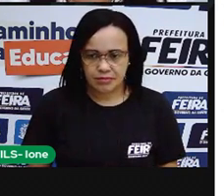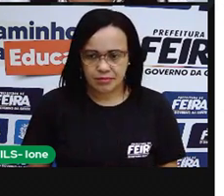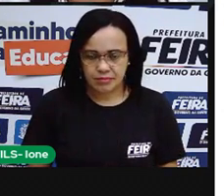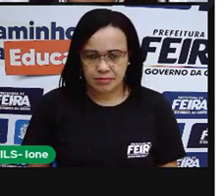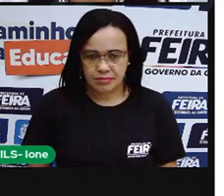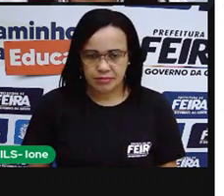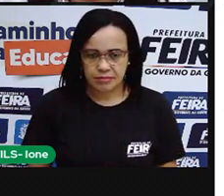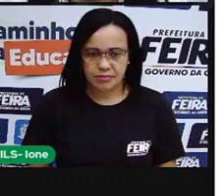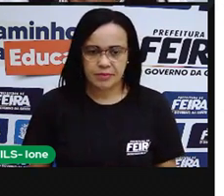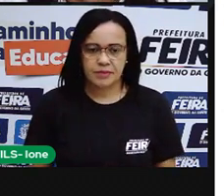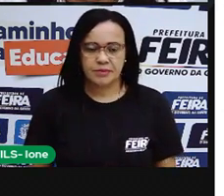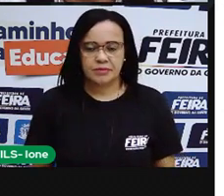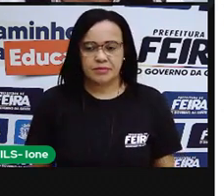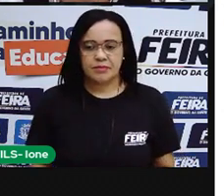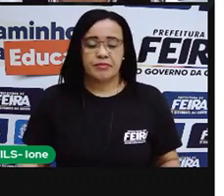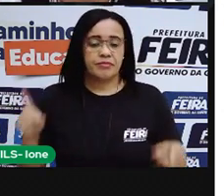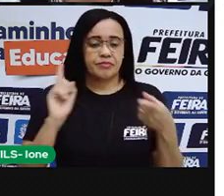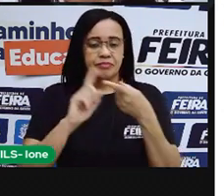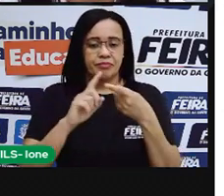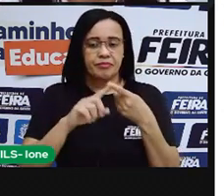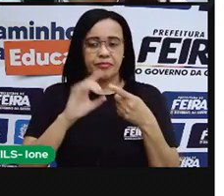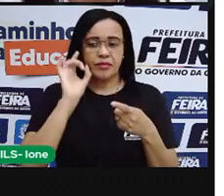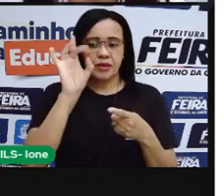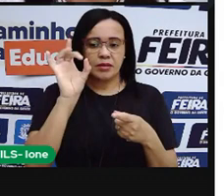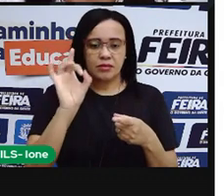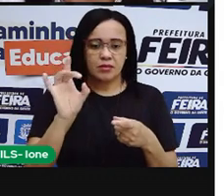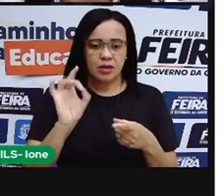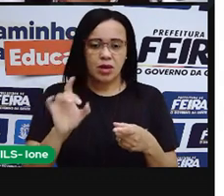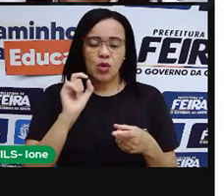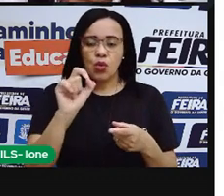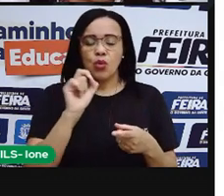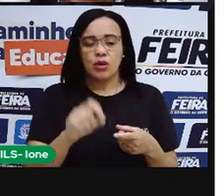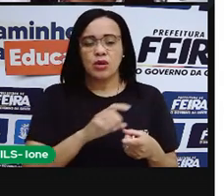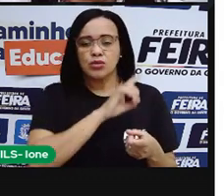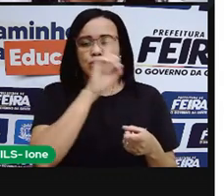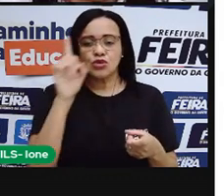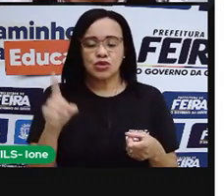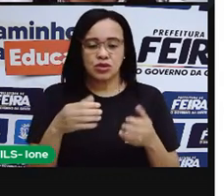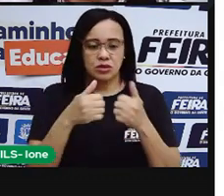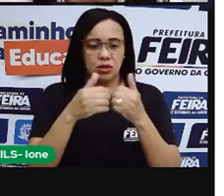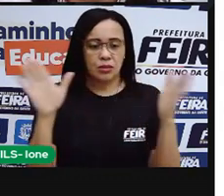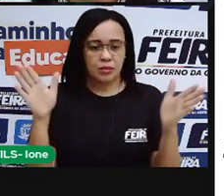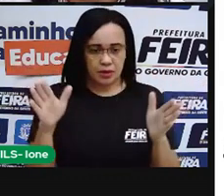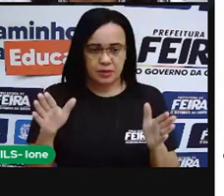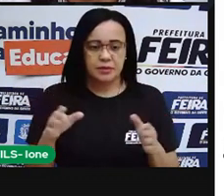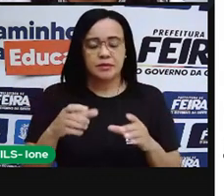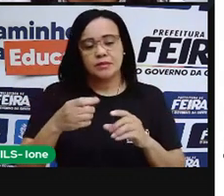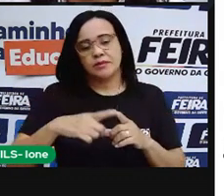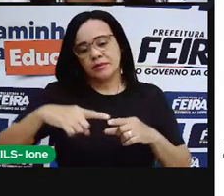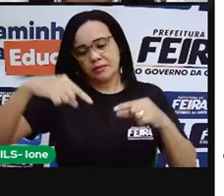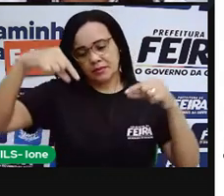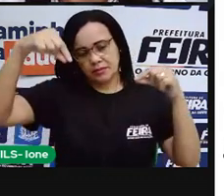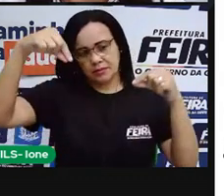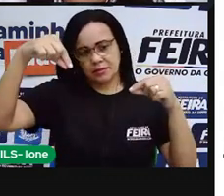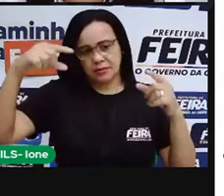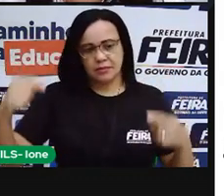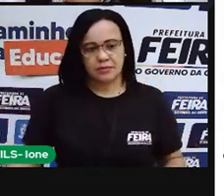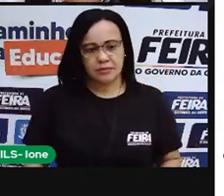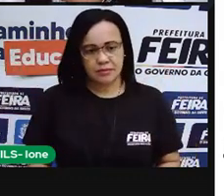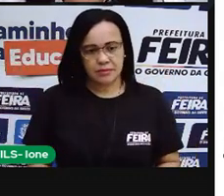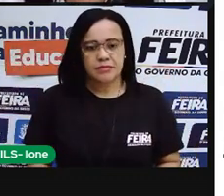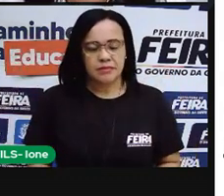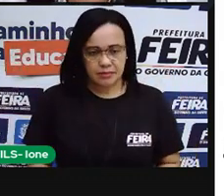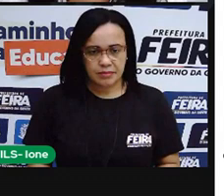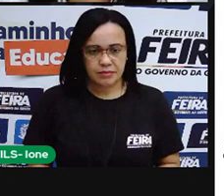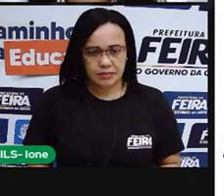E ali estão as datas onde iniciarão as fases da Lua. Ainda